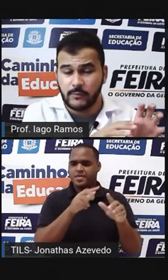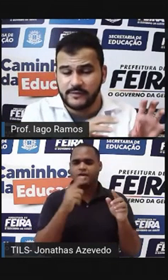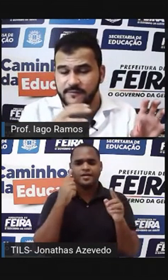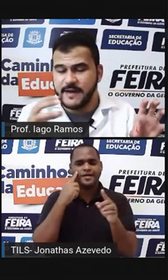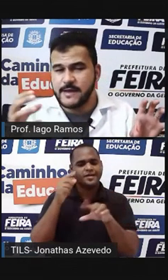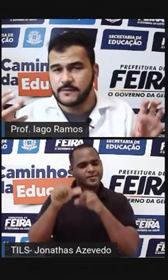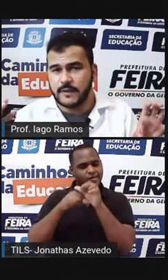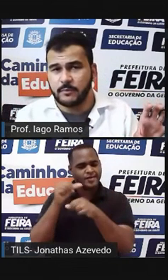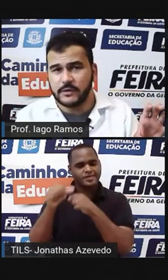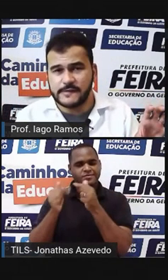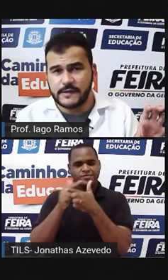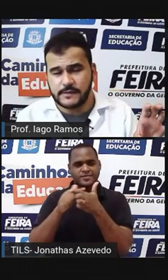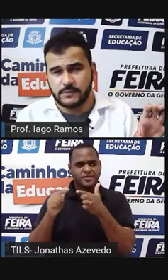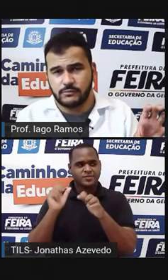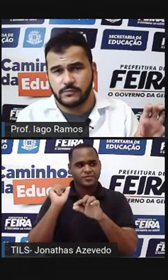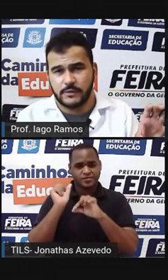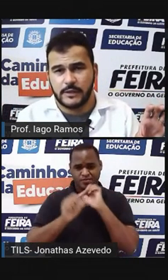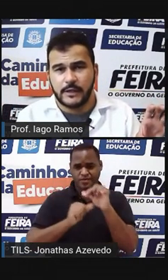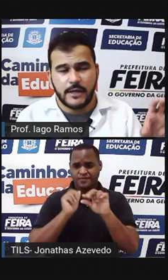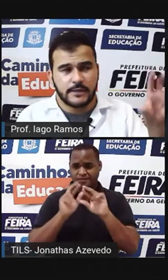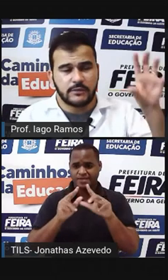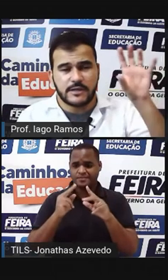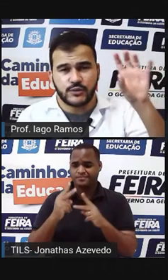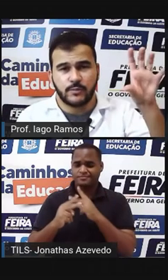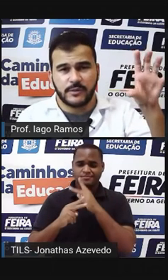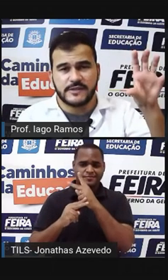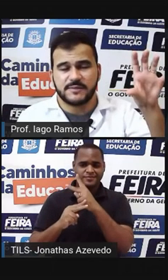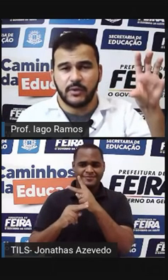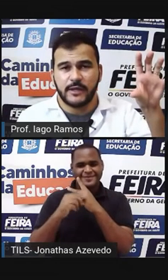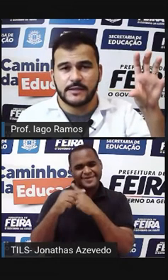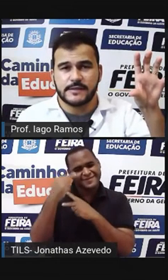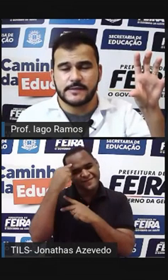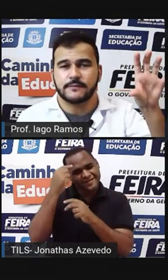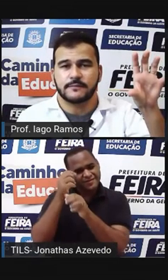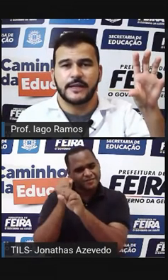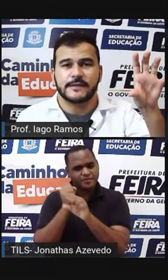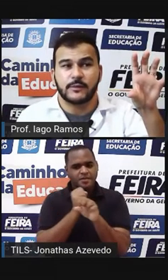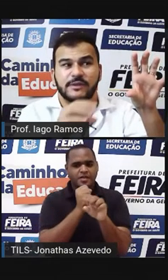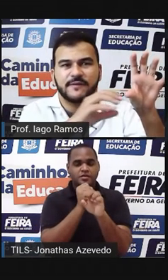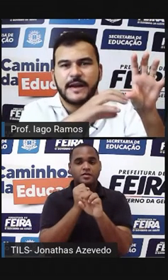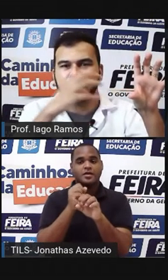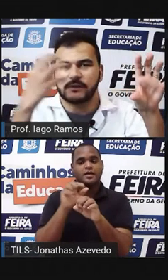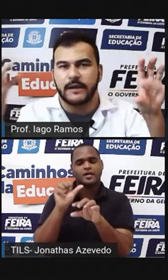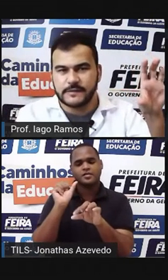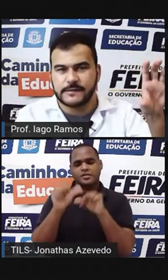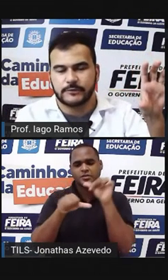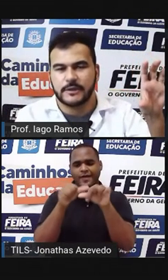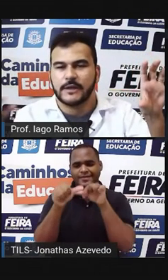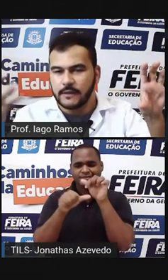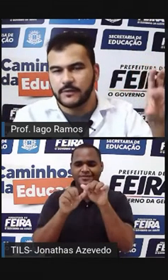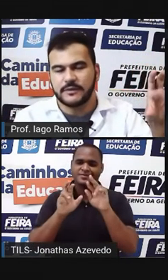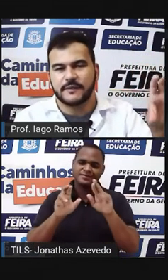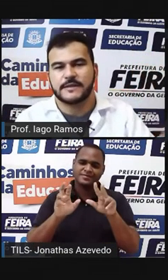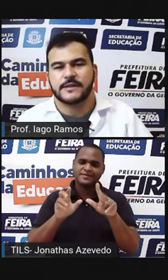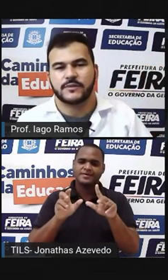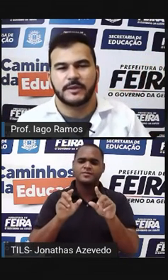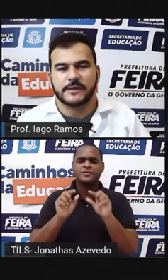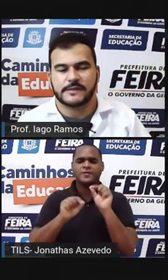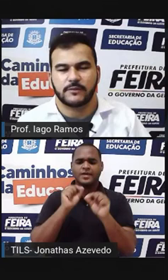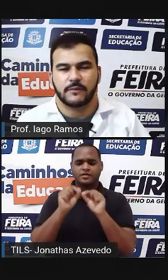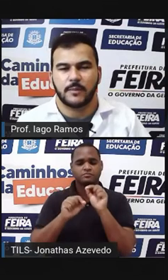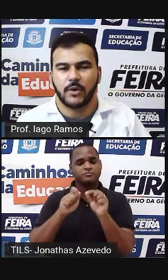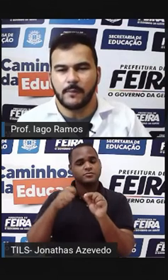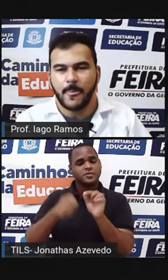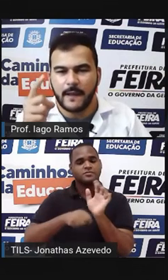É o inverso da potenciação Então na soma dos expoentes Tem que ser o inverso da adição E o inverso é a